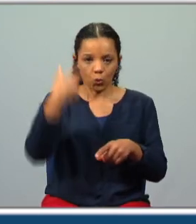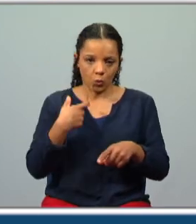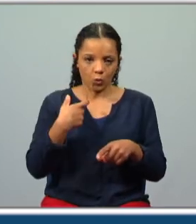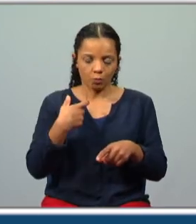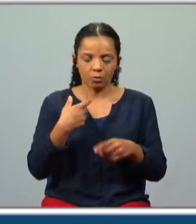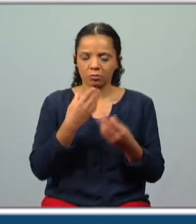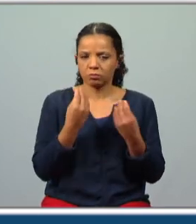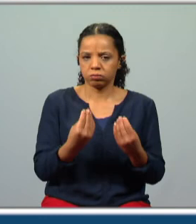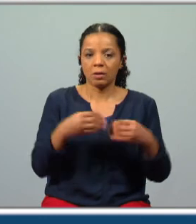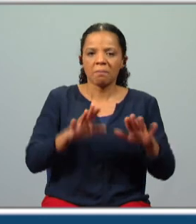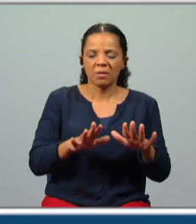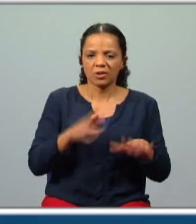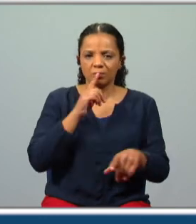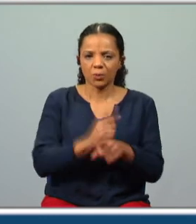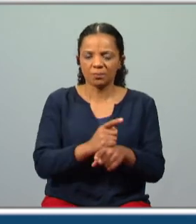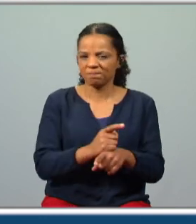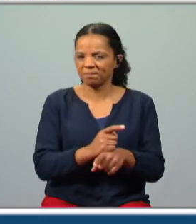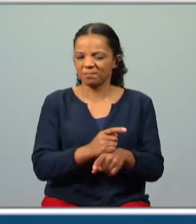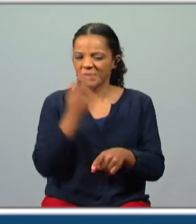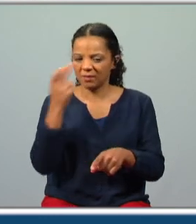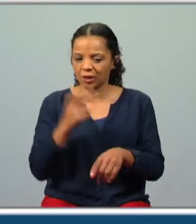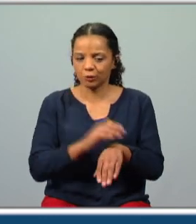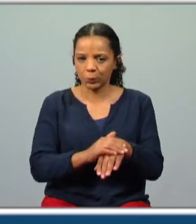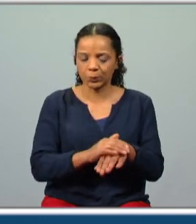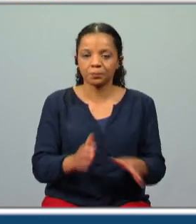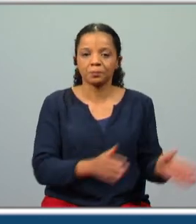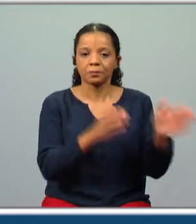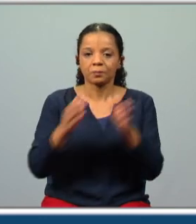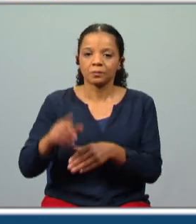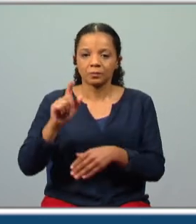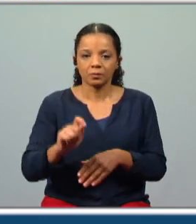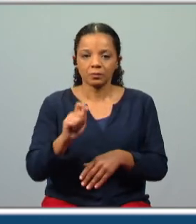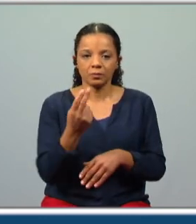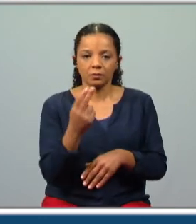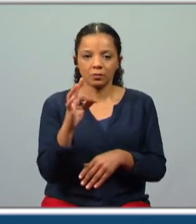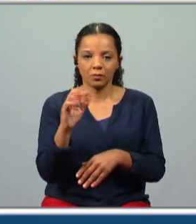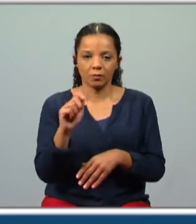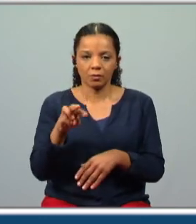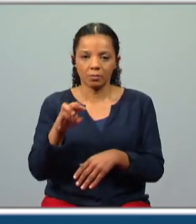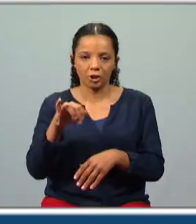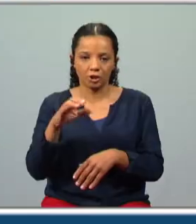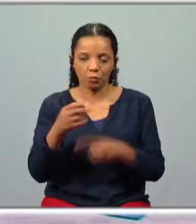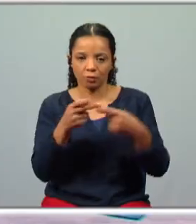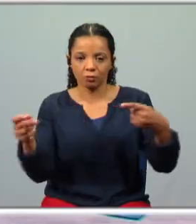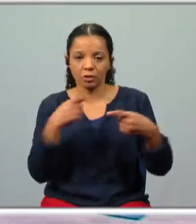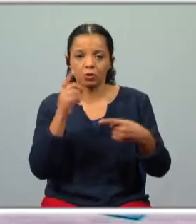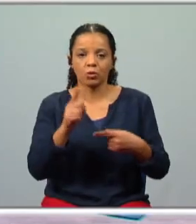frágil e temos também o eufemismo porque toda esta expressão diz apenas que eles morreram